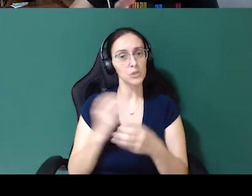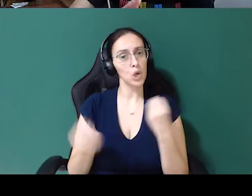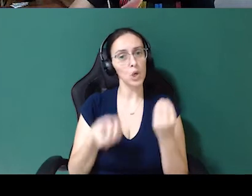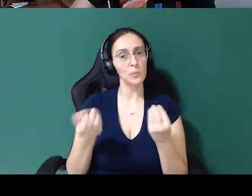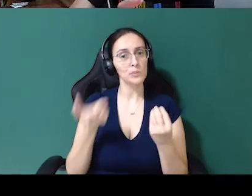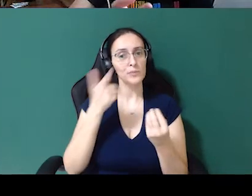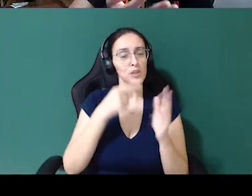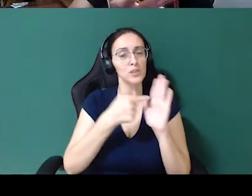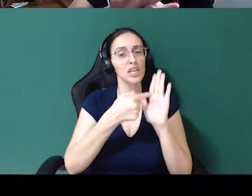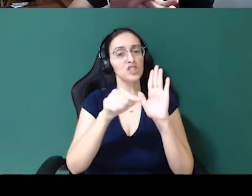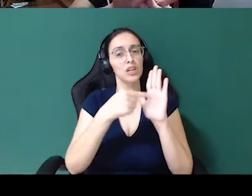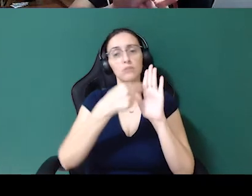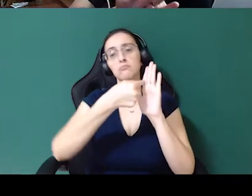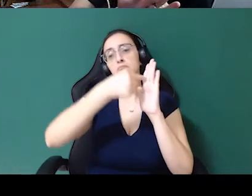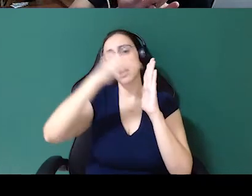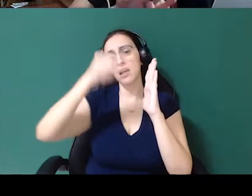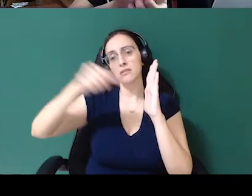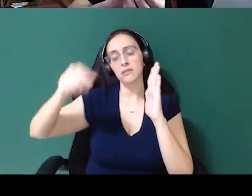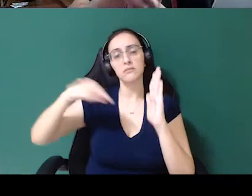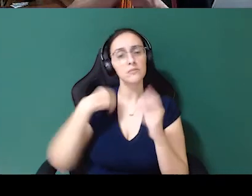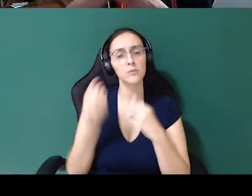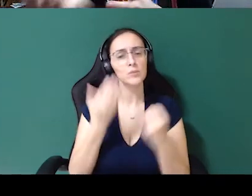gera essas métricas? Como que a gente sabe